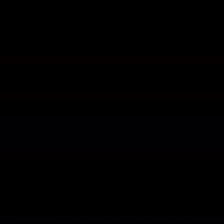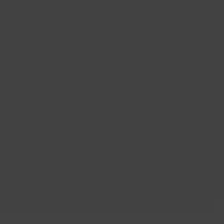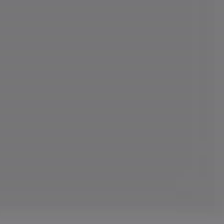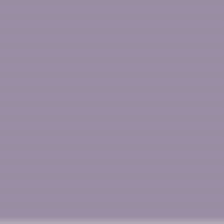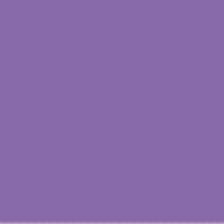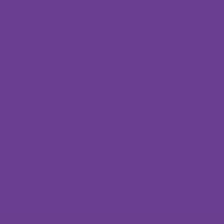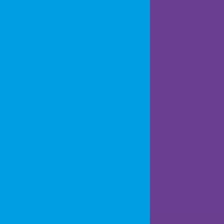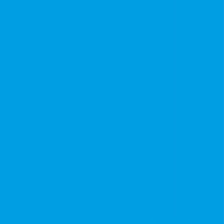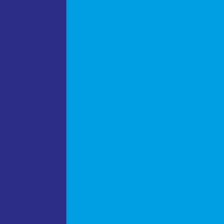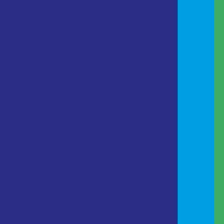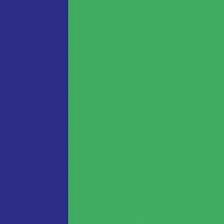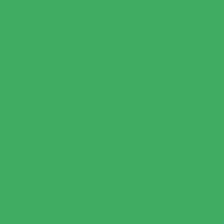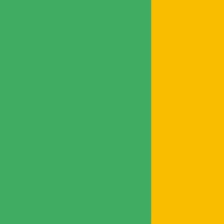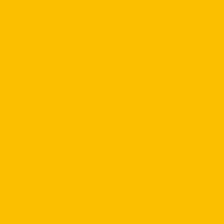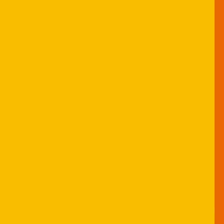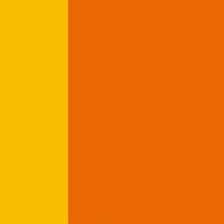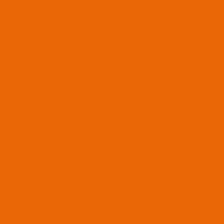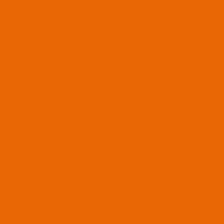tchau!